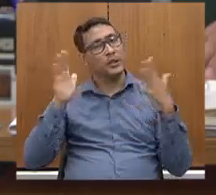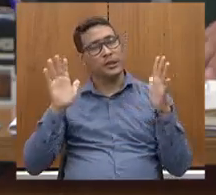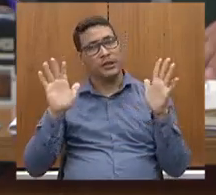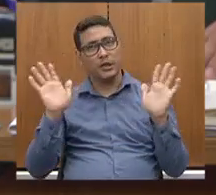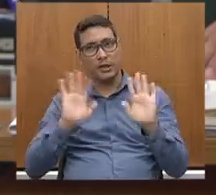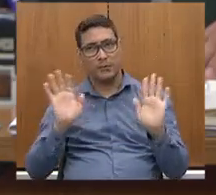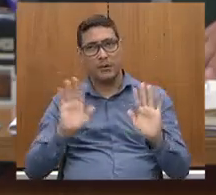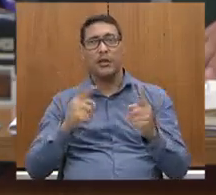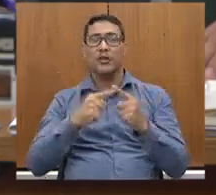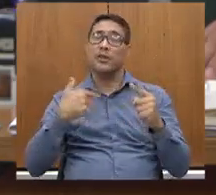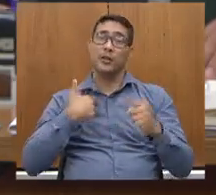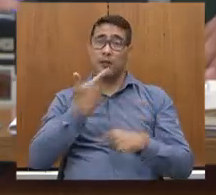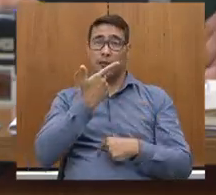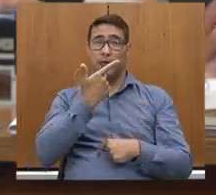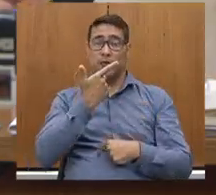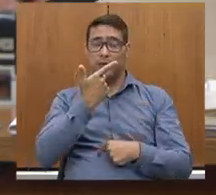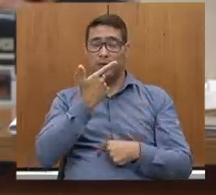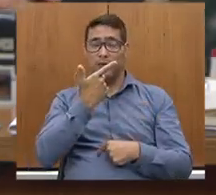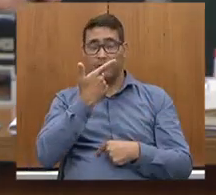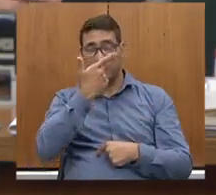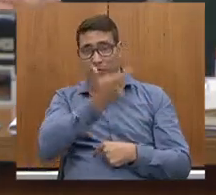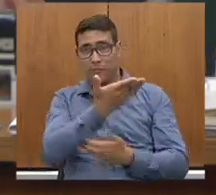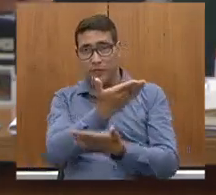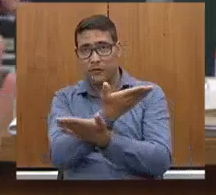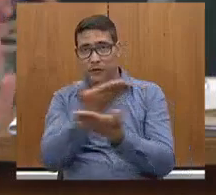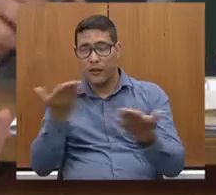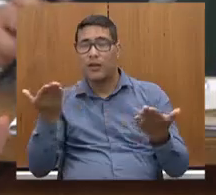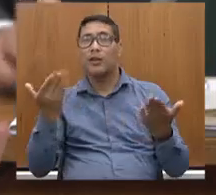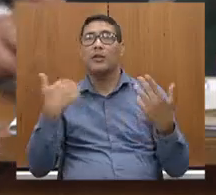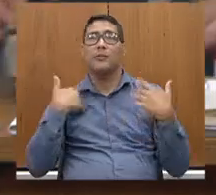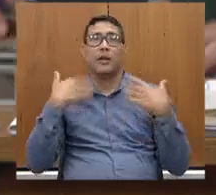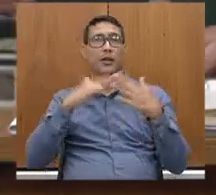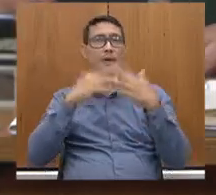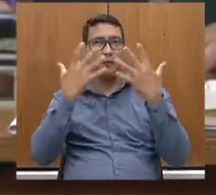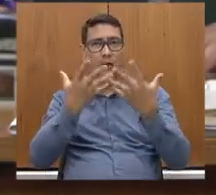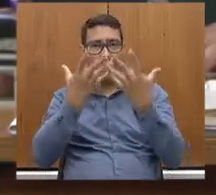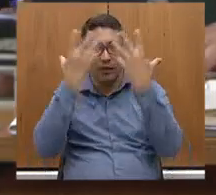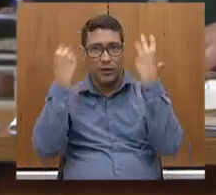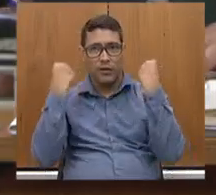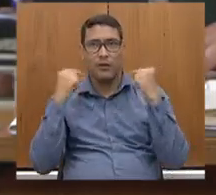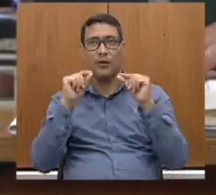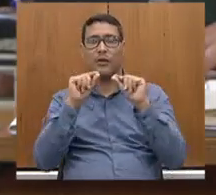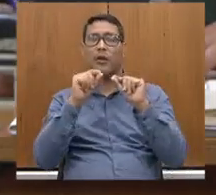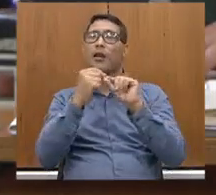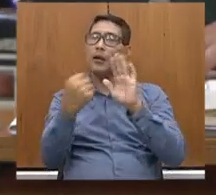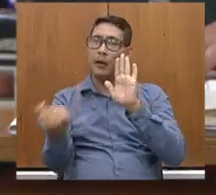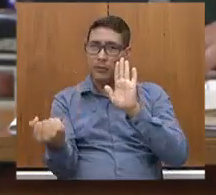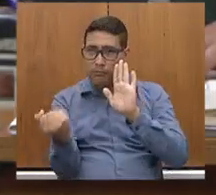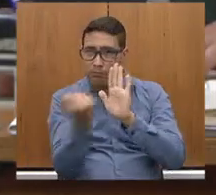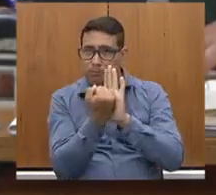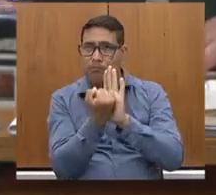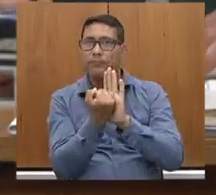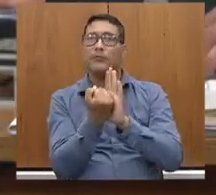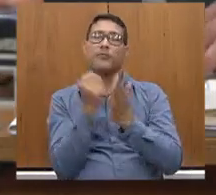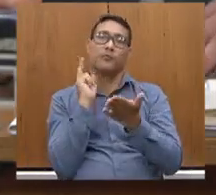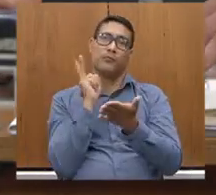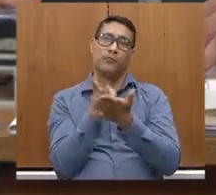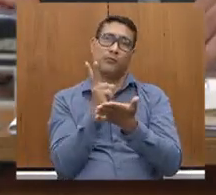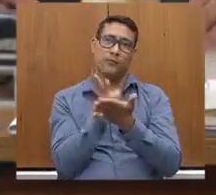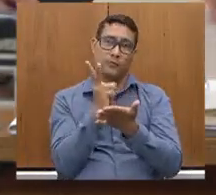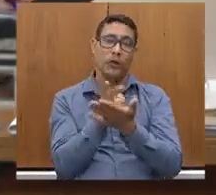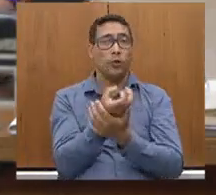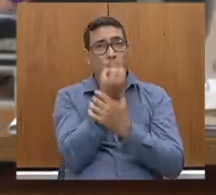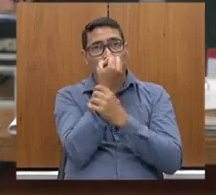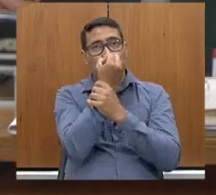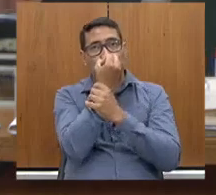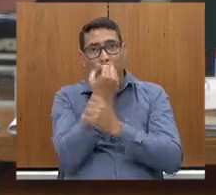testemunhos que eu tenho que deixar para que isso não fique esquecido, para que a marca fique registrada de como foi bom